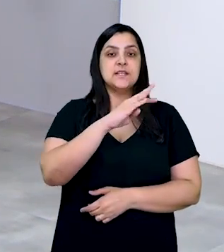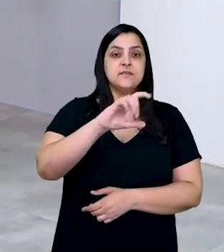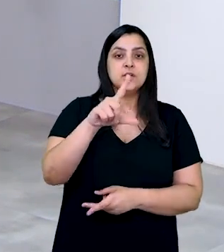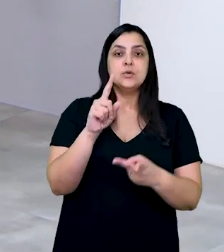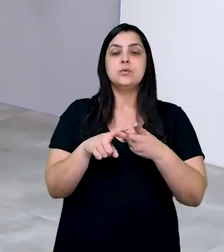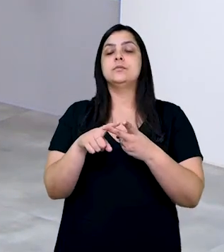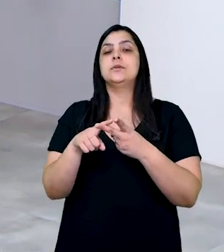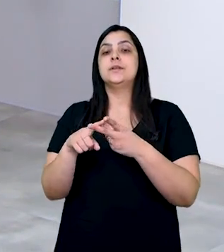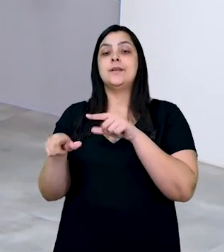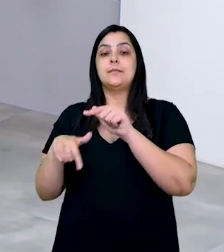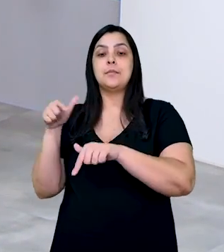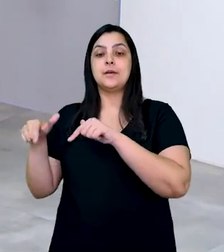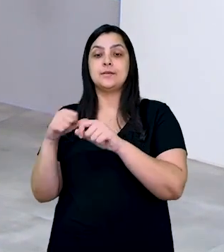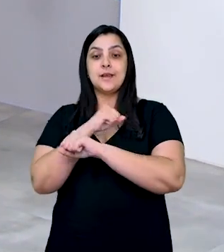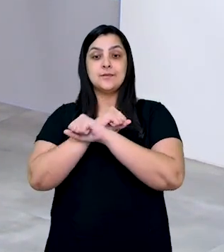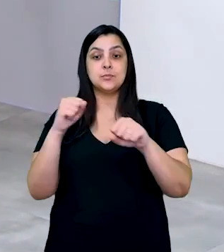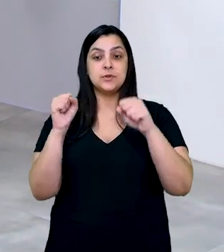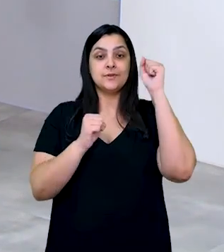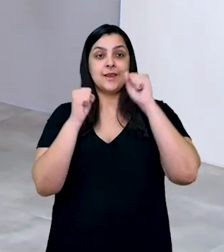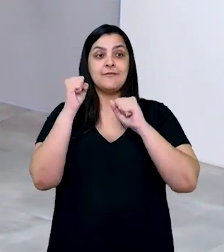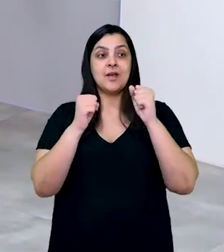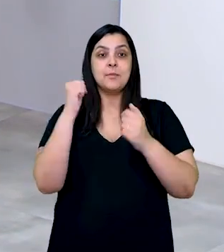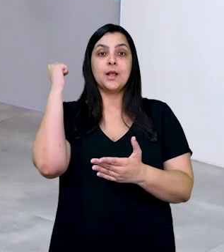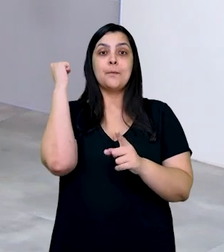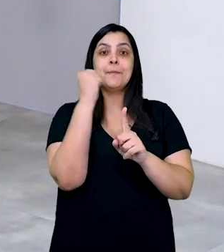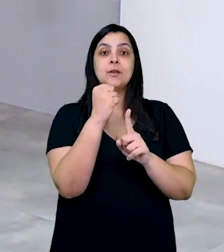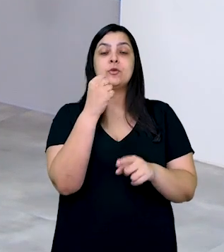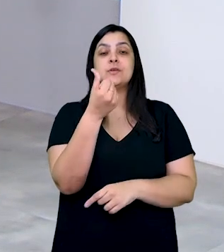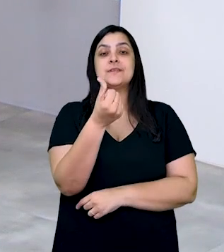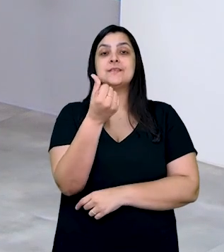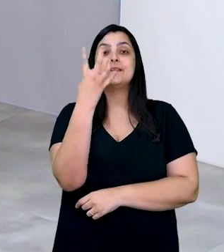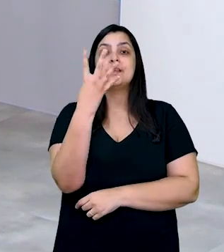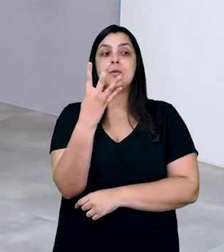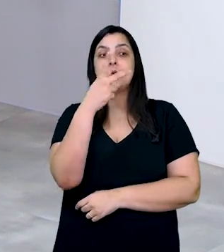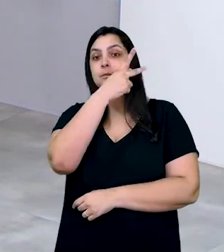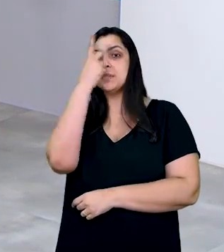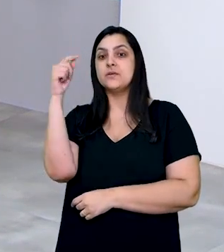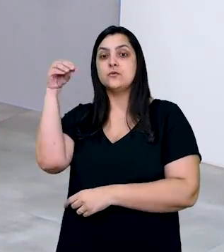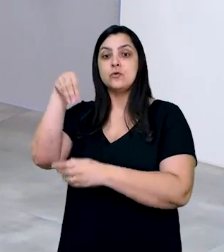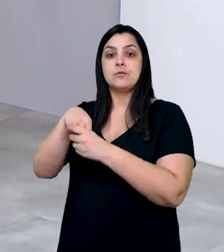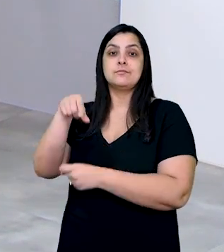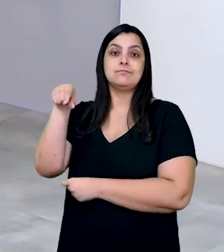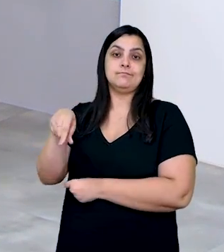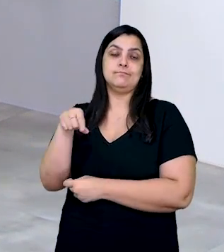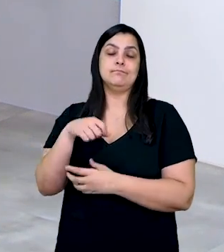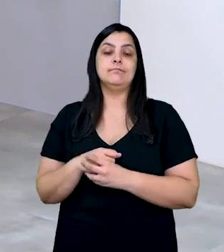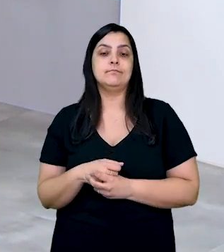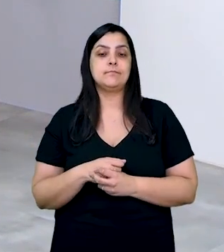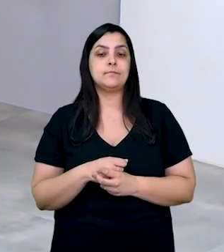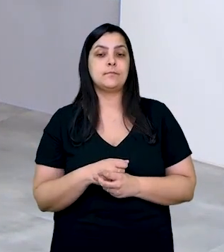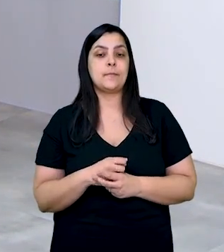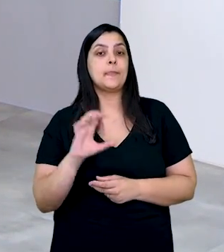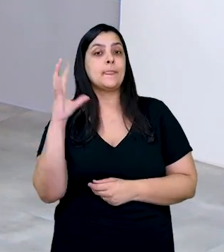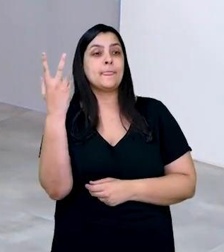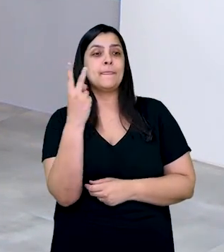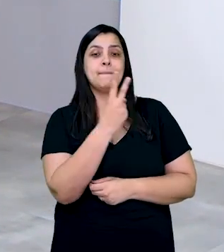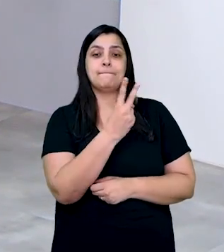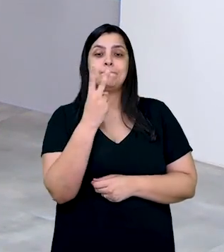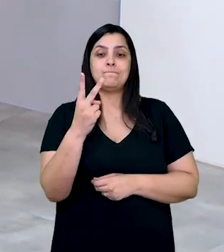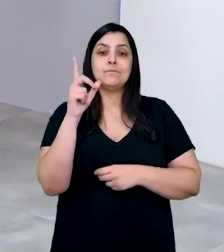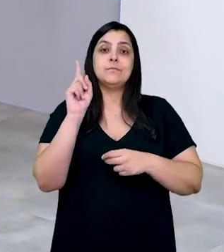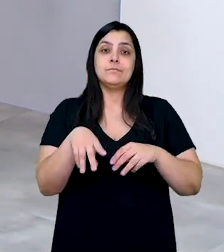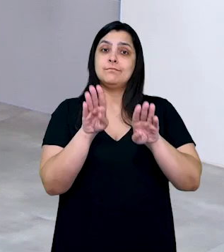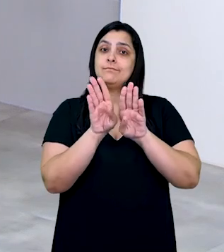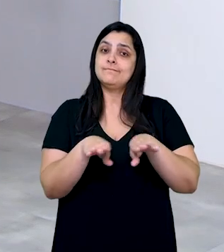em prazo razoável. A explosão da fábrica matou 64 das 70 pessoas atingidas. Entre as vítimas,